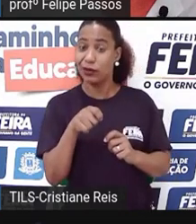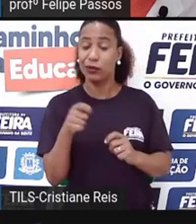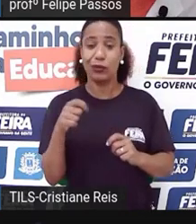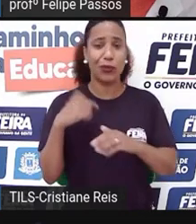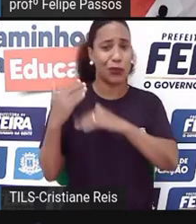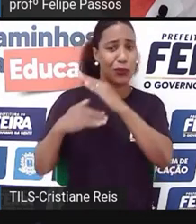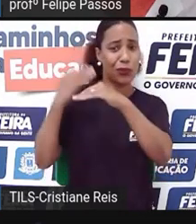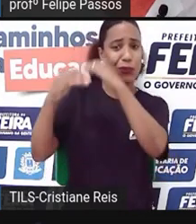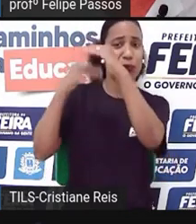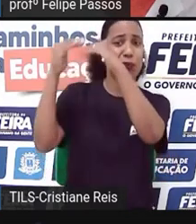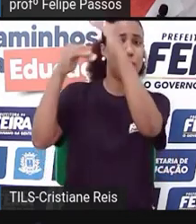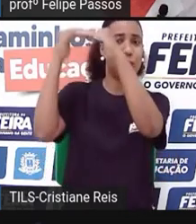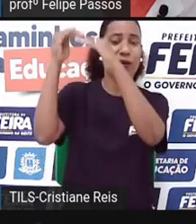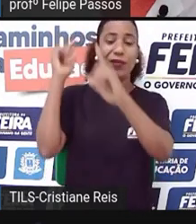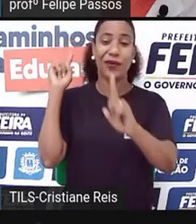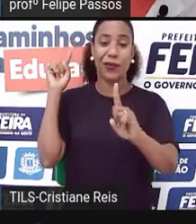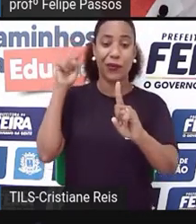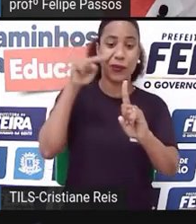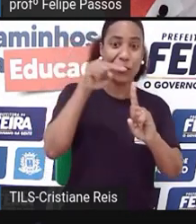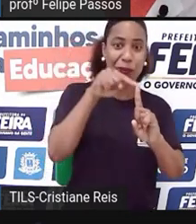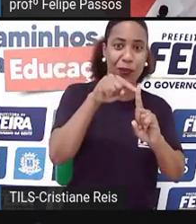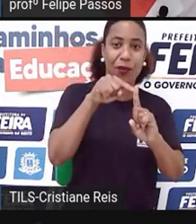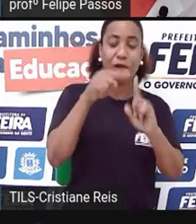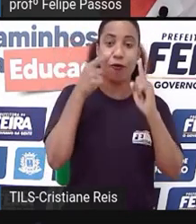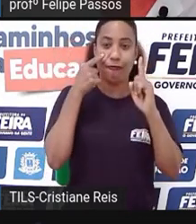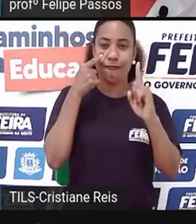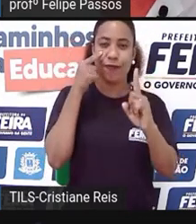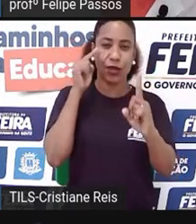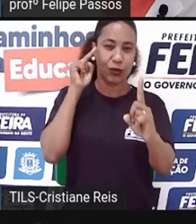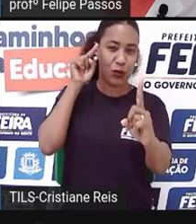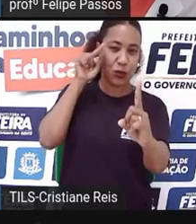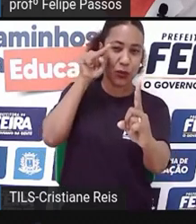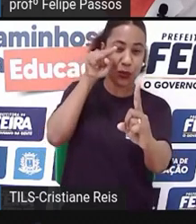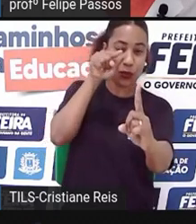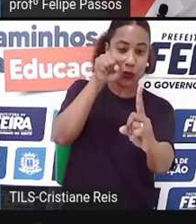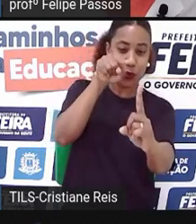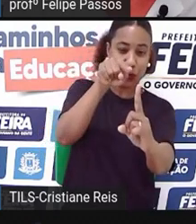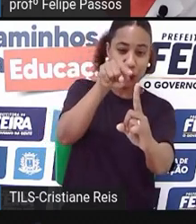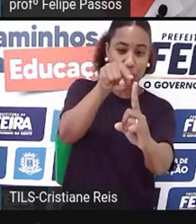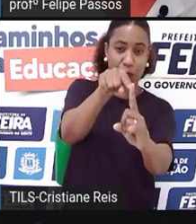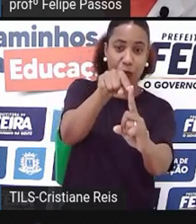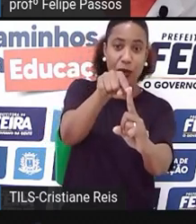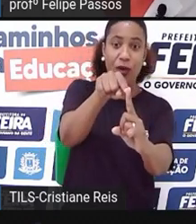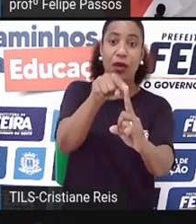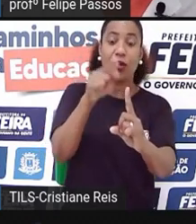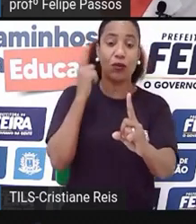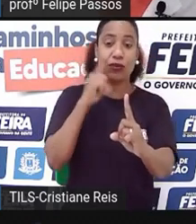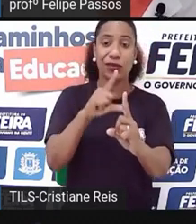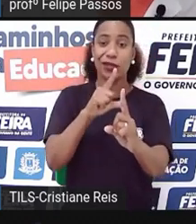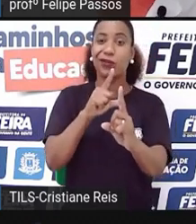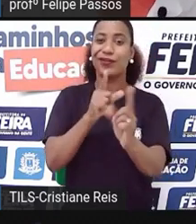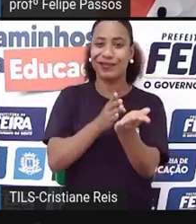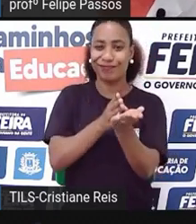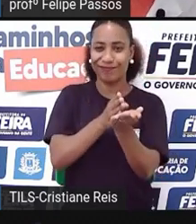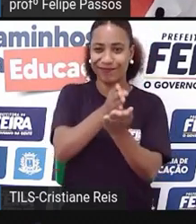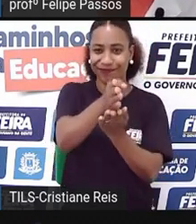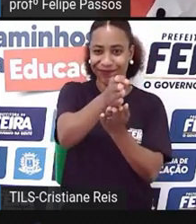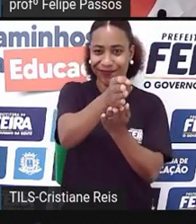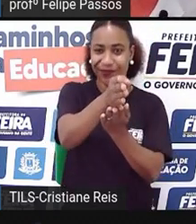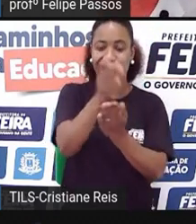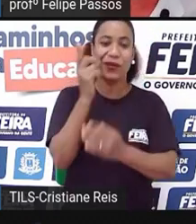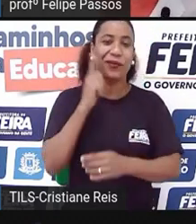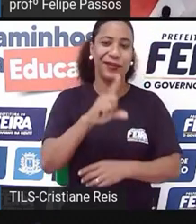meta, eu tenho algo a visualizar, eu tenho um caminho a seguir porque eu quero alcançar. Então, o jovem que está pensando em empreender,